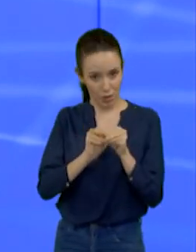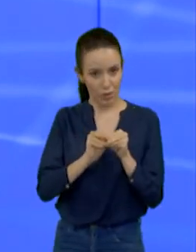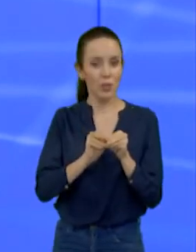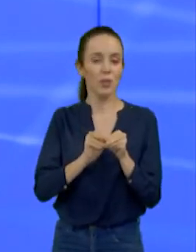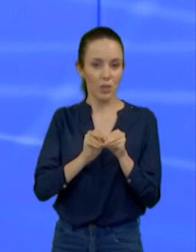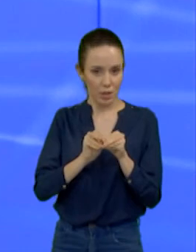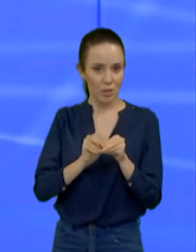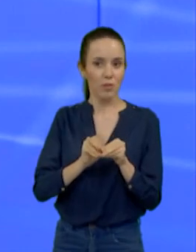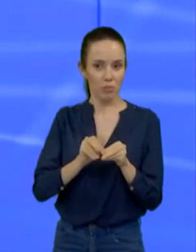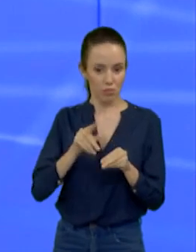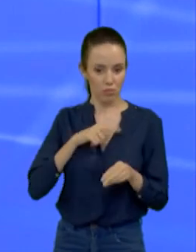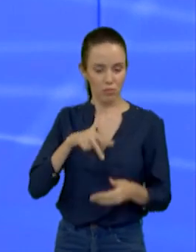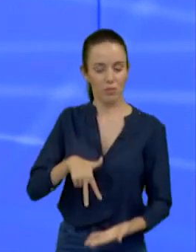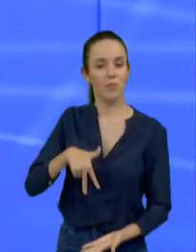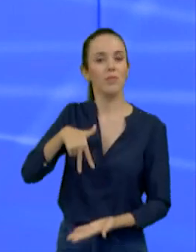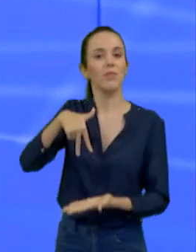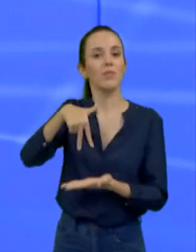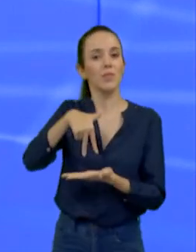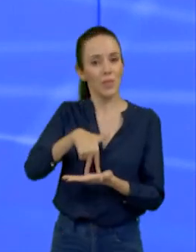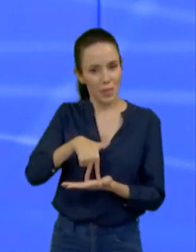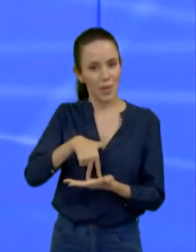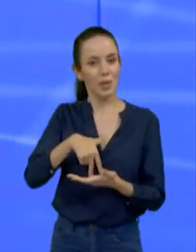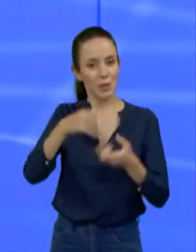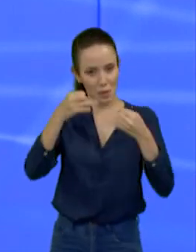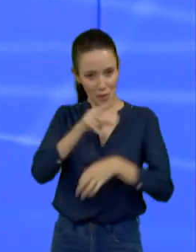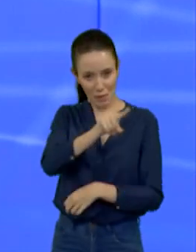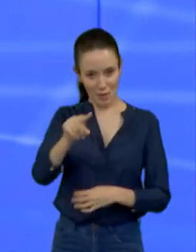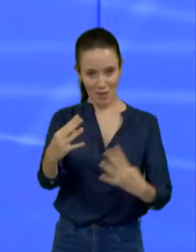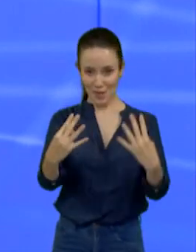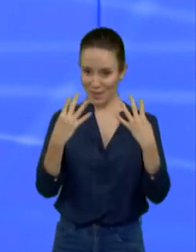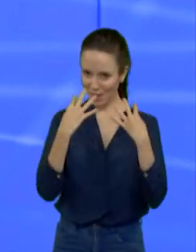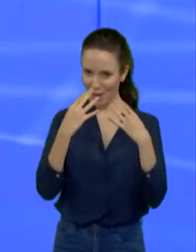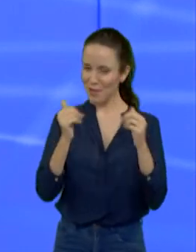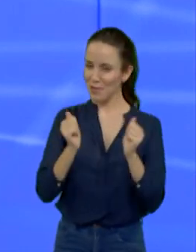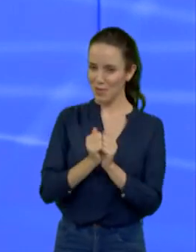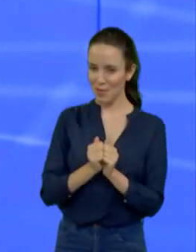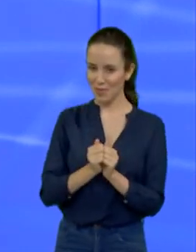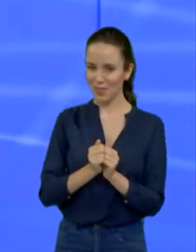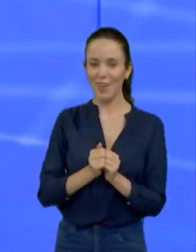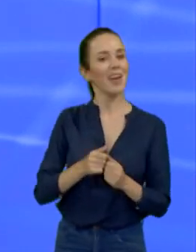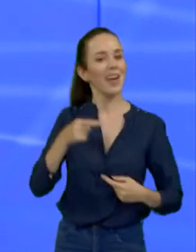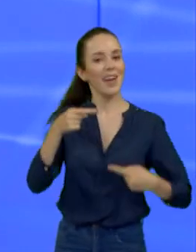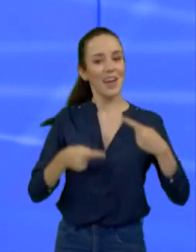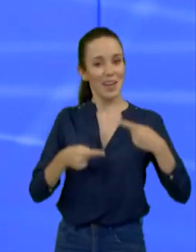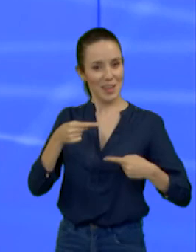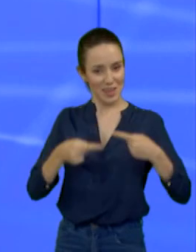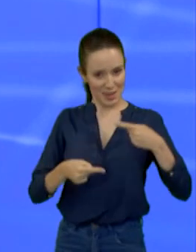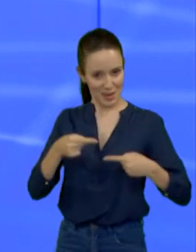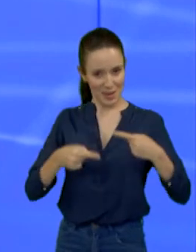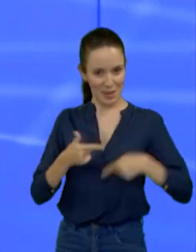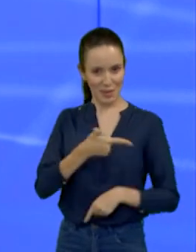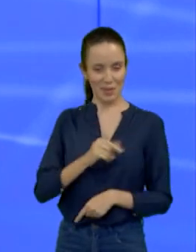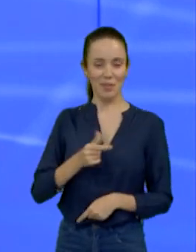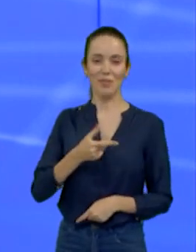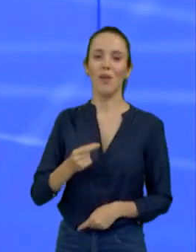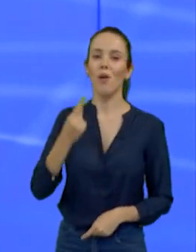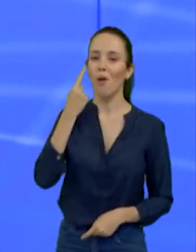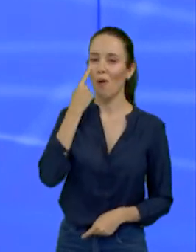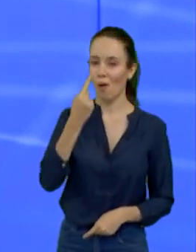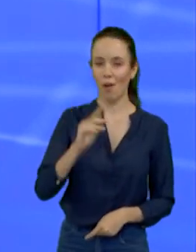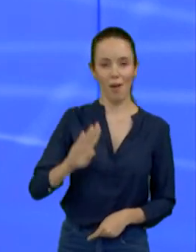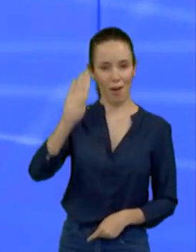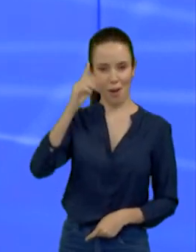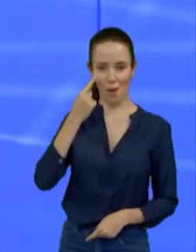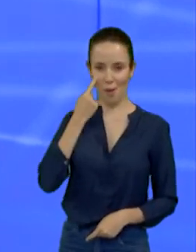participação de todos aqui ainda para você que nos acompanha. Siga conosco. Eleições 2020. Olho no candidato. Olho no